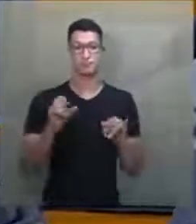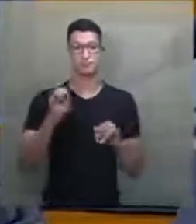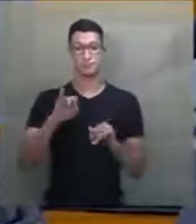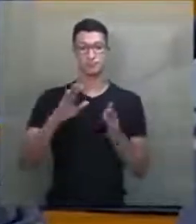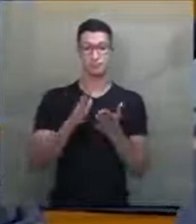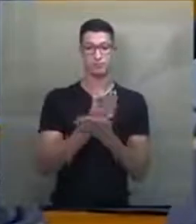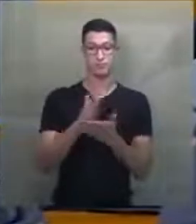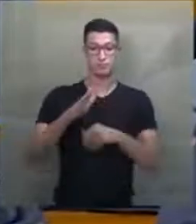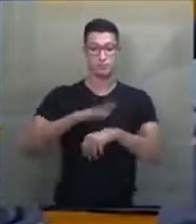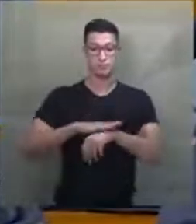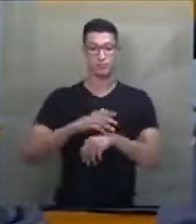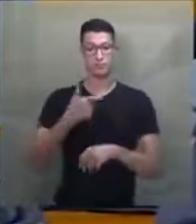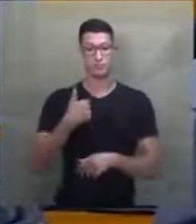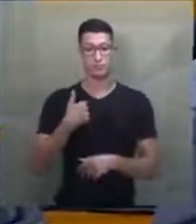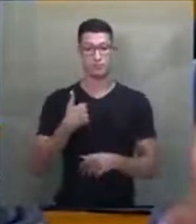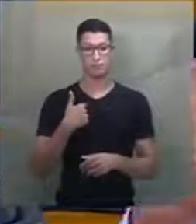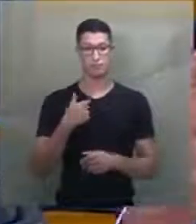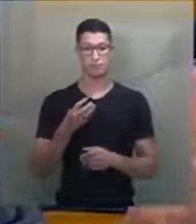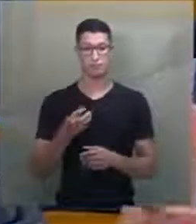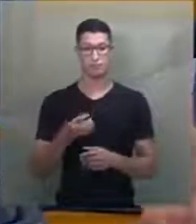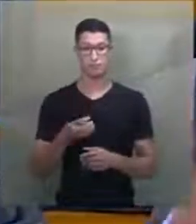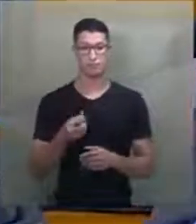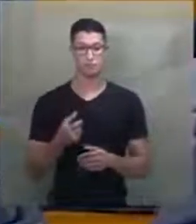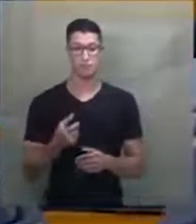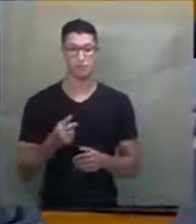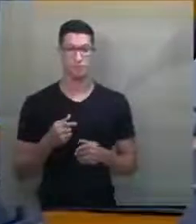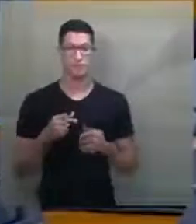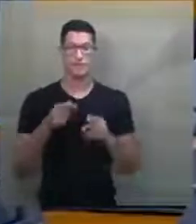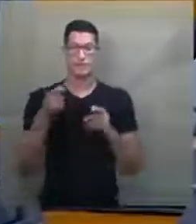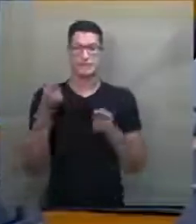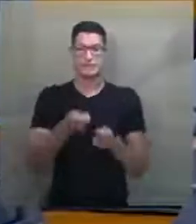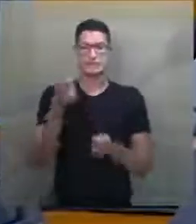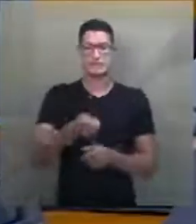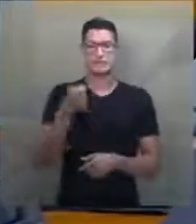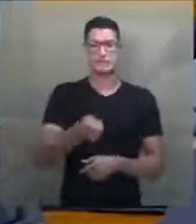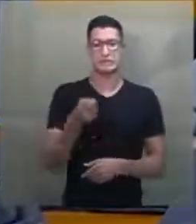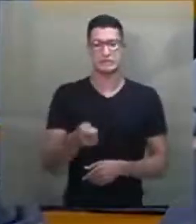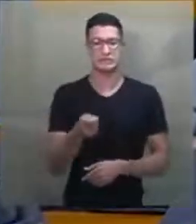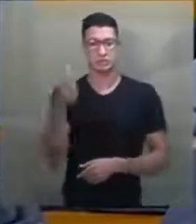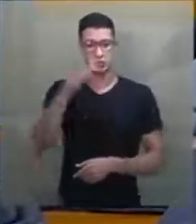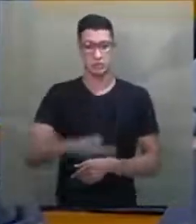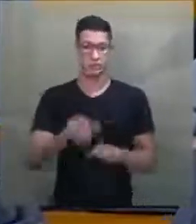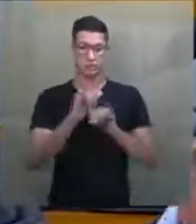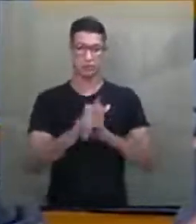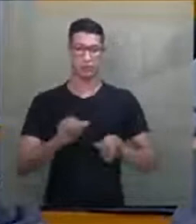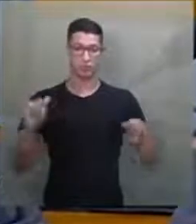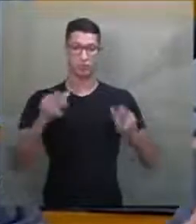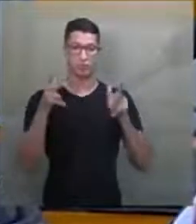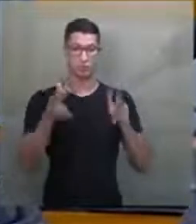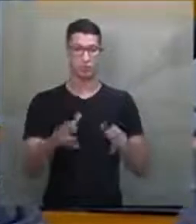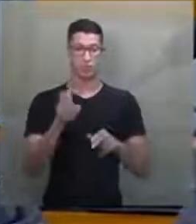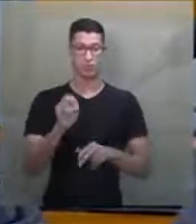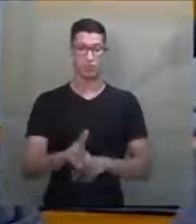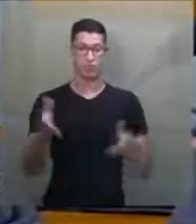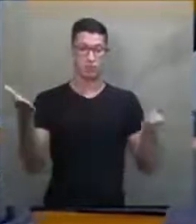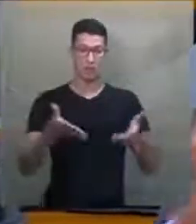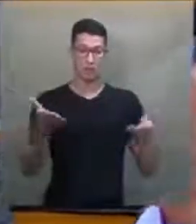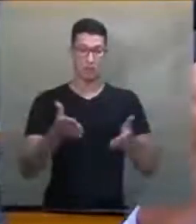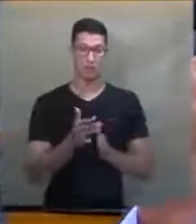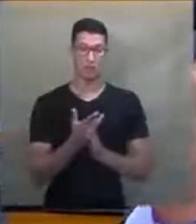momento eu fui ostensivo demais na minha manifestação, como vou ser agora,